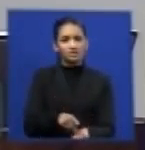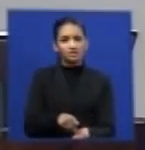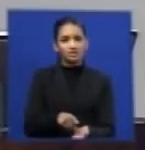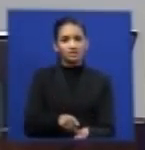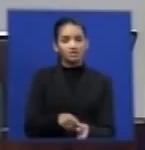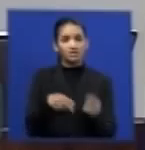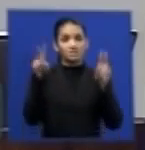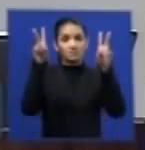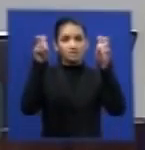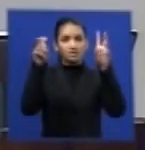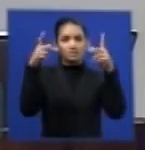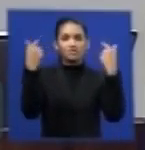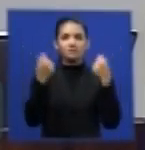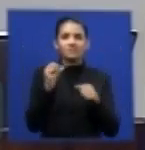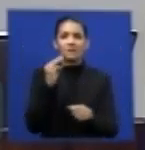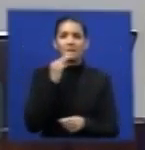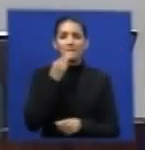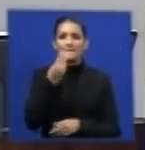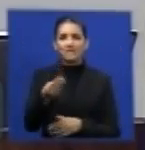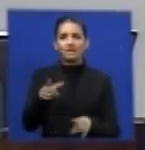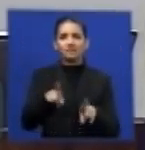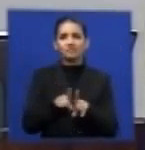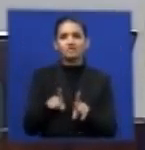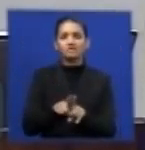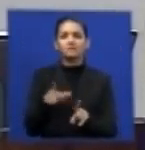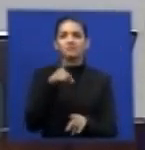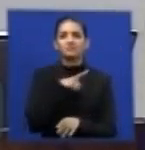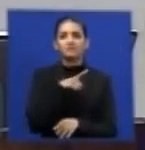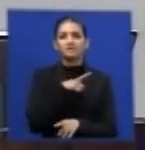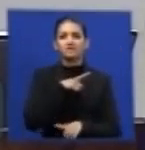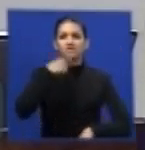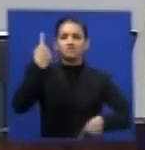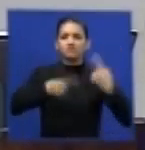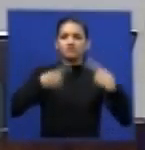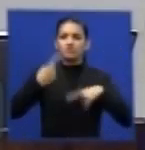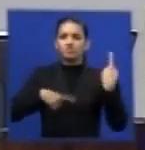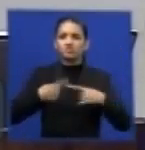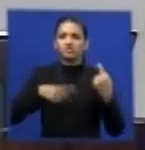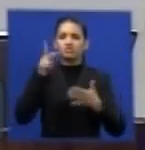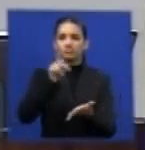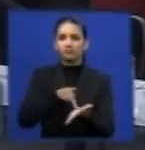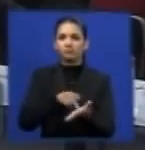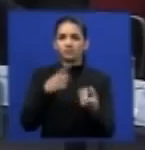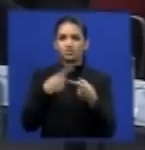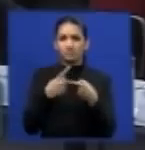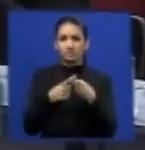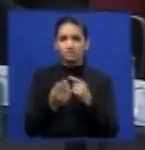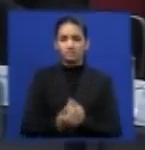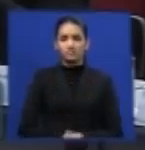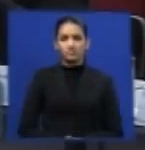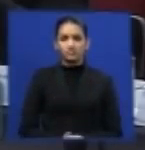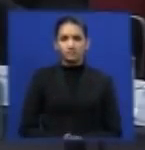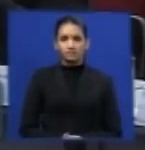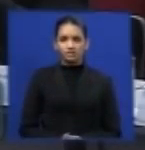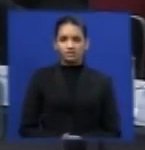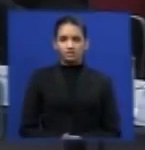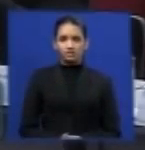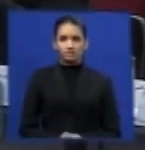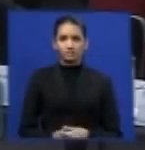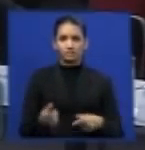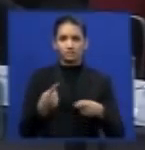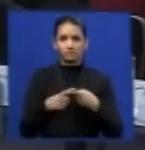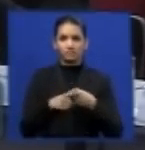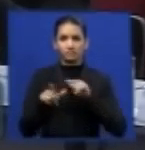merece ser bem enfim dita de que a propositura dessa ação